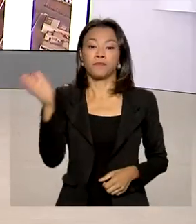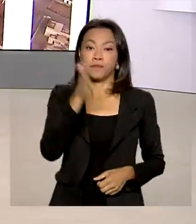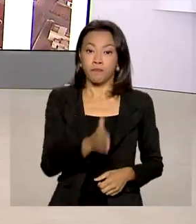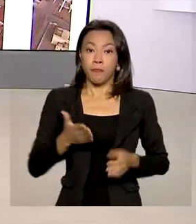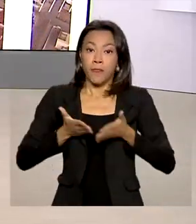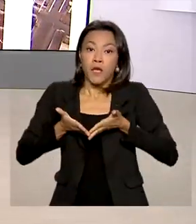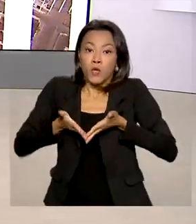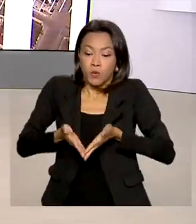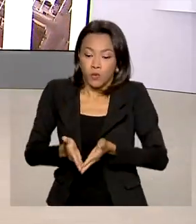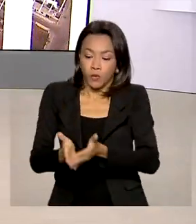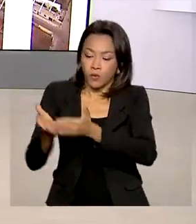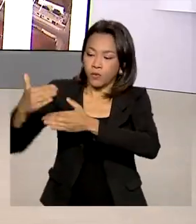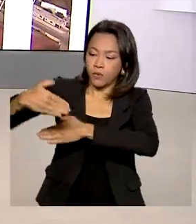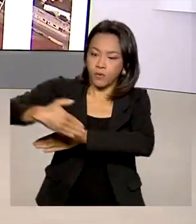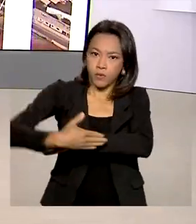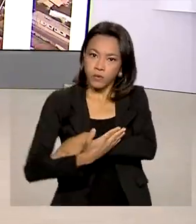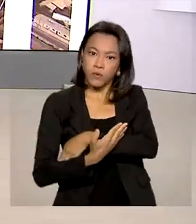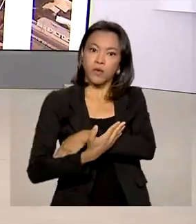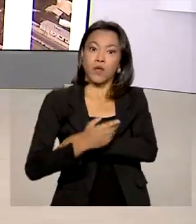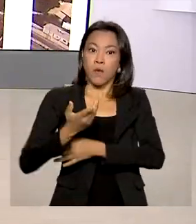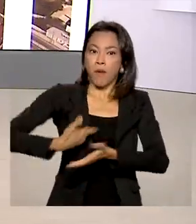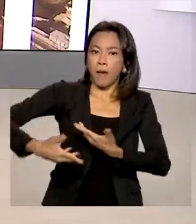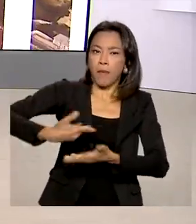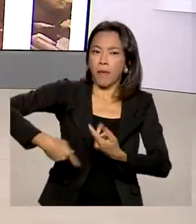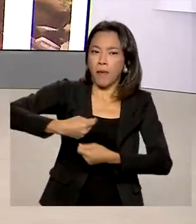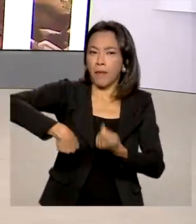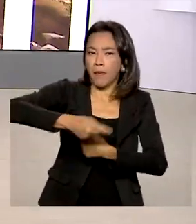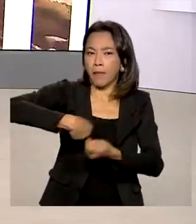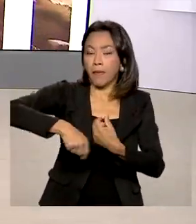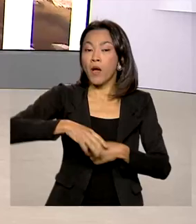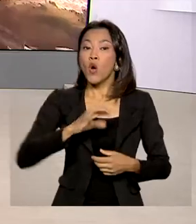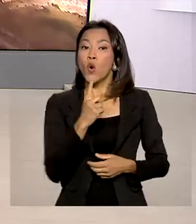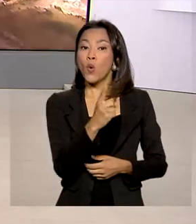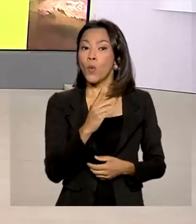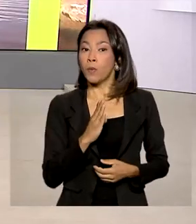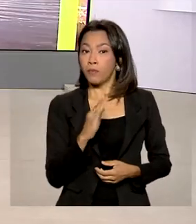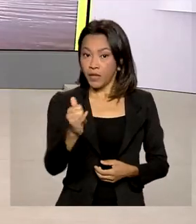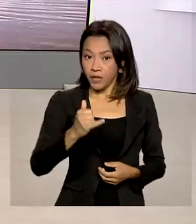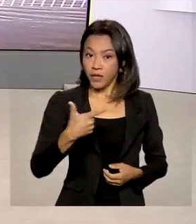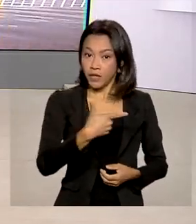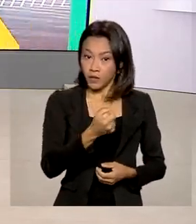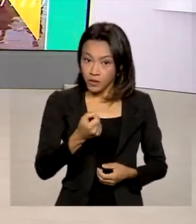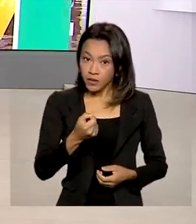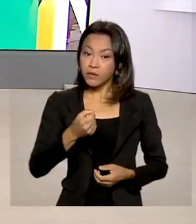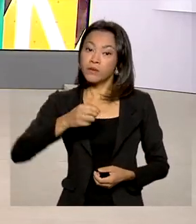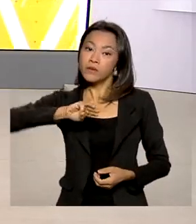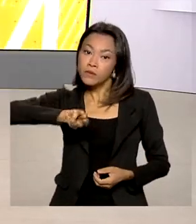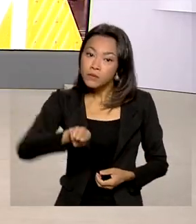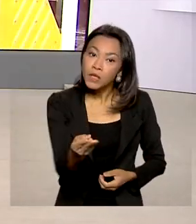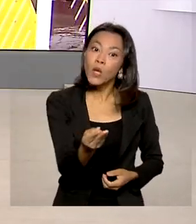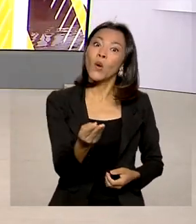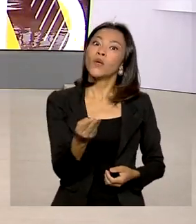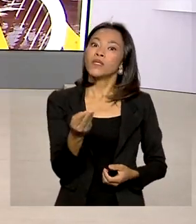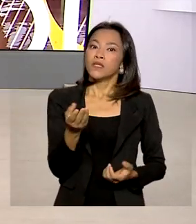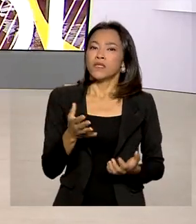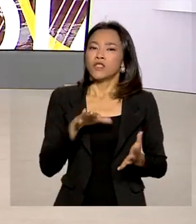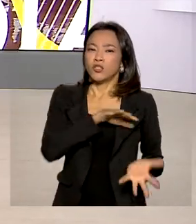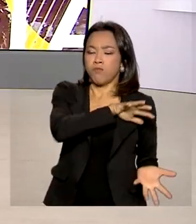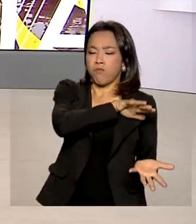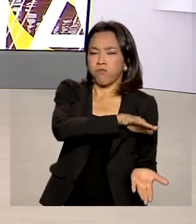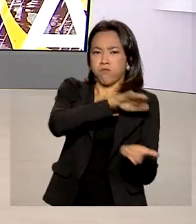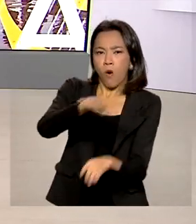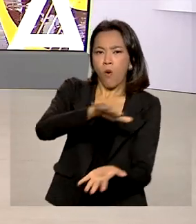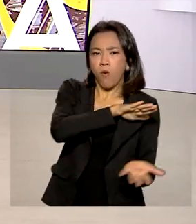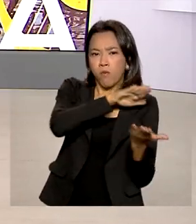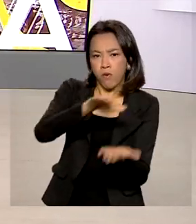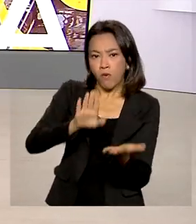brasileiros movimentaram mais de 1 bilhão e 200 milhões de toneladas de cargas no ano passado, um recorde registrado pelo